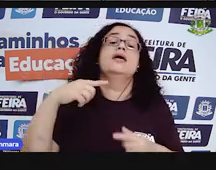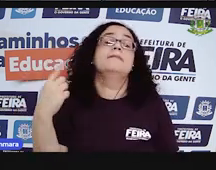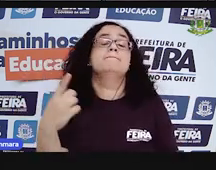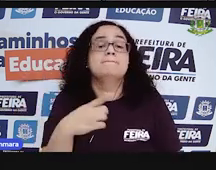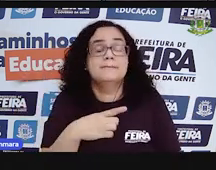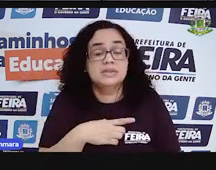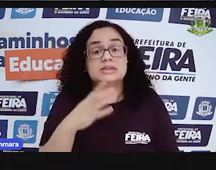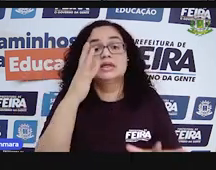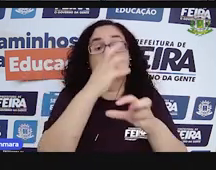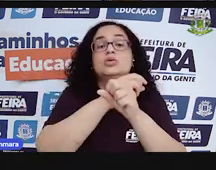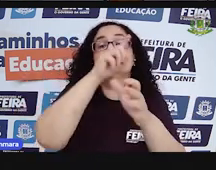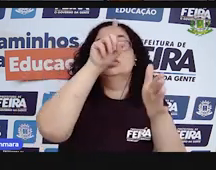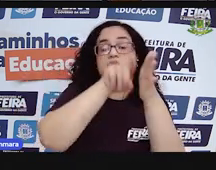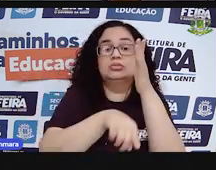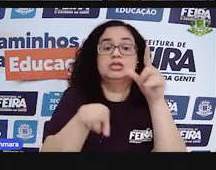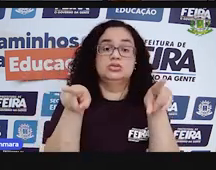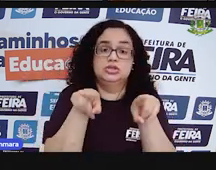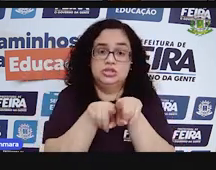contas de menos também, ó.